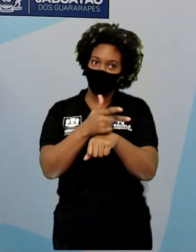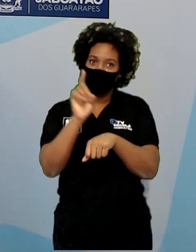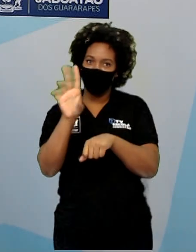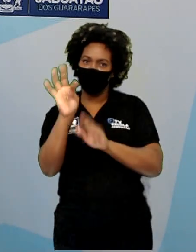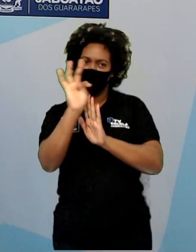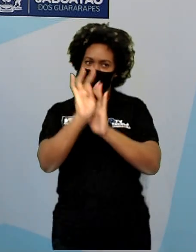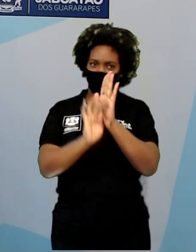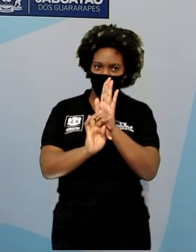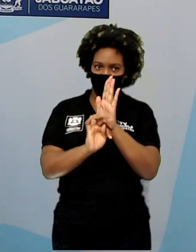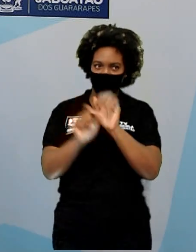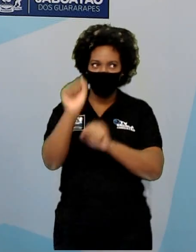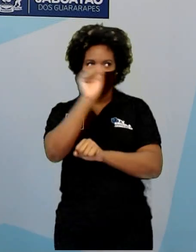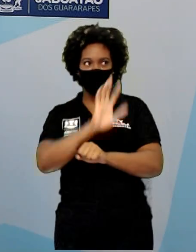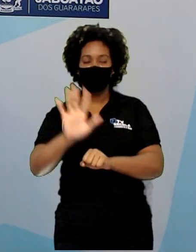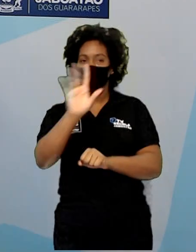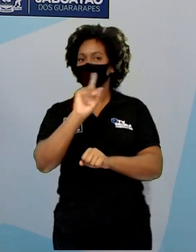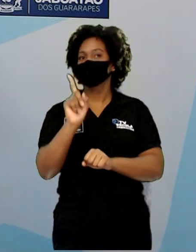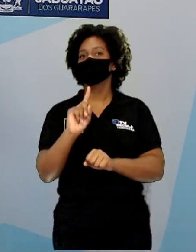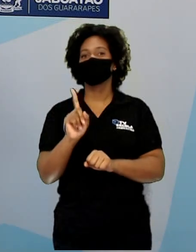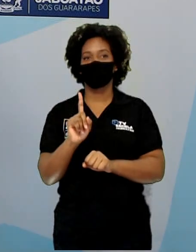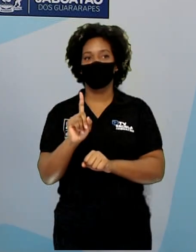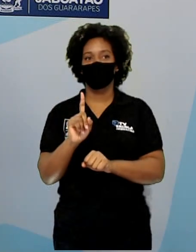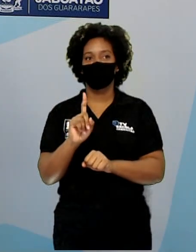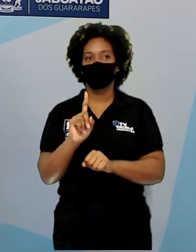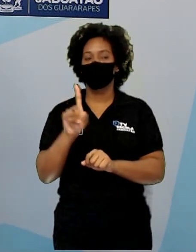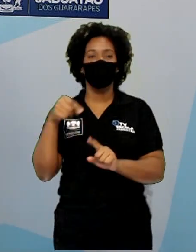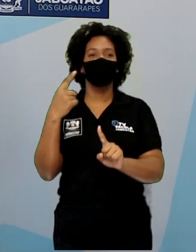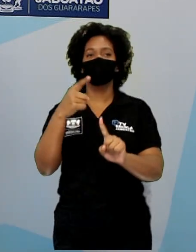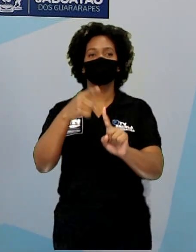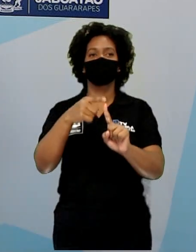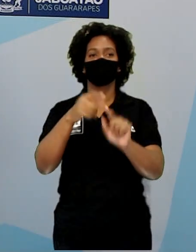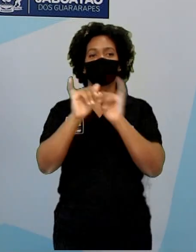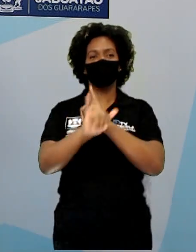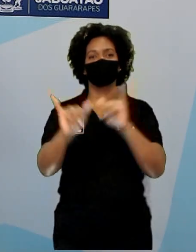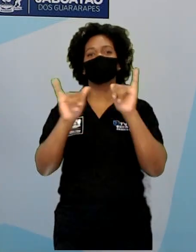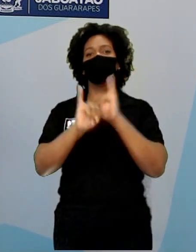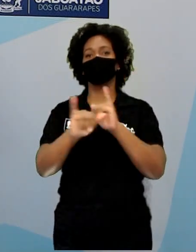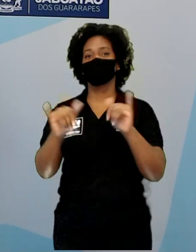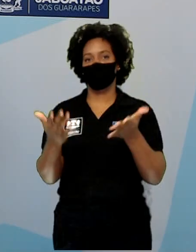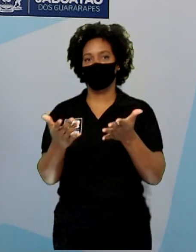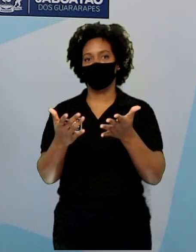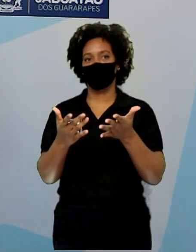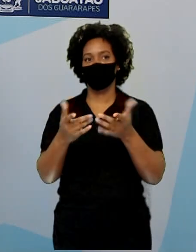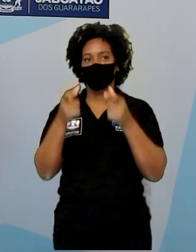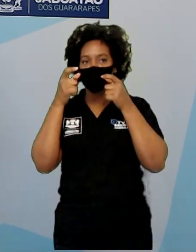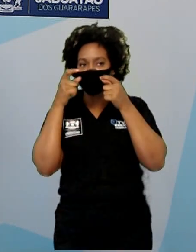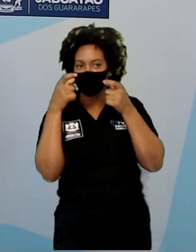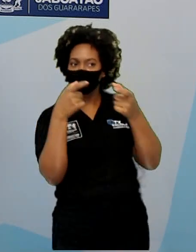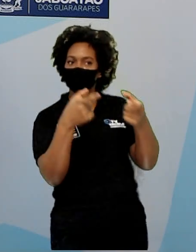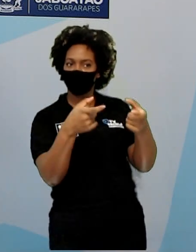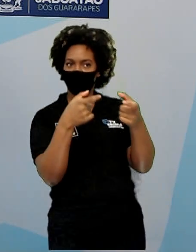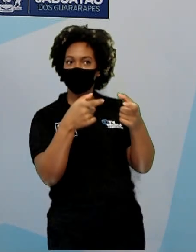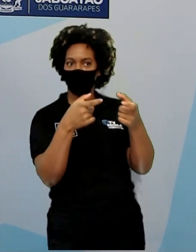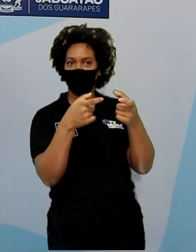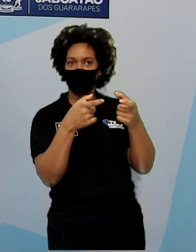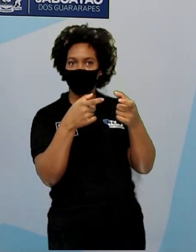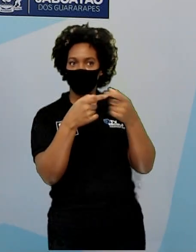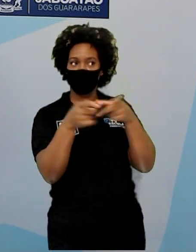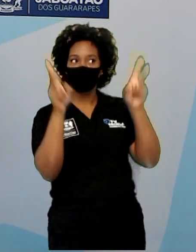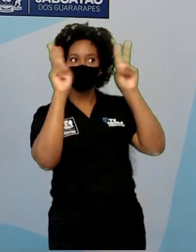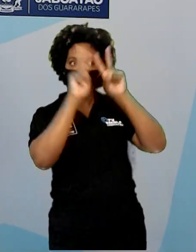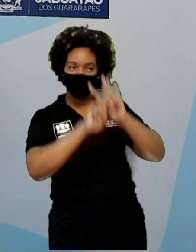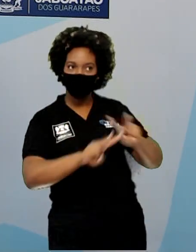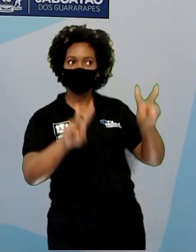texto e imagem. Quais são os objetivos do anúncio publicitário? Despertar o interesse. Então, você vê